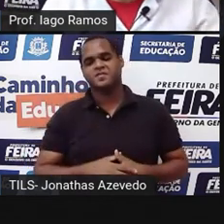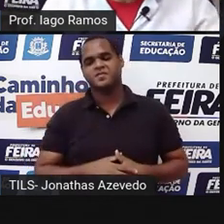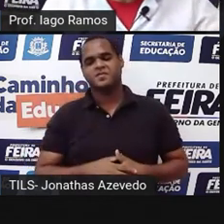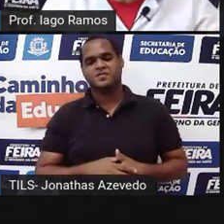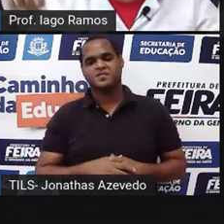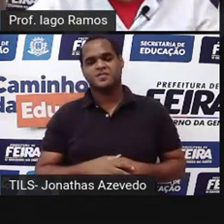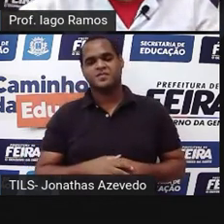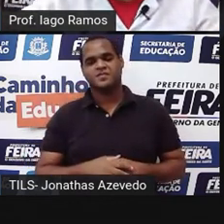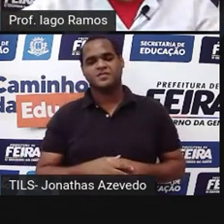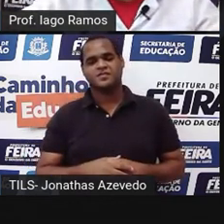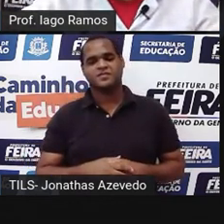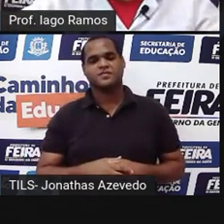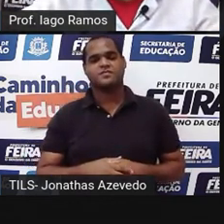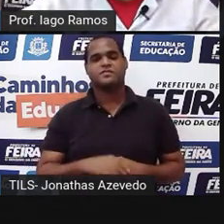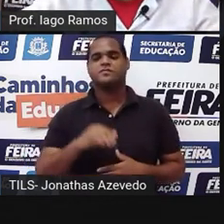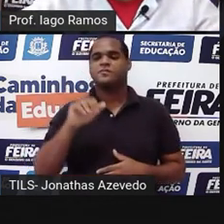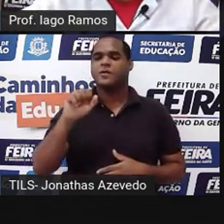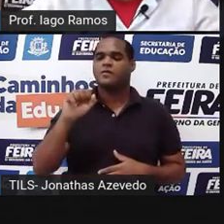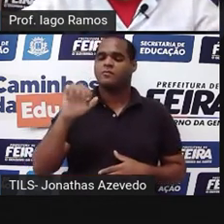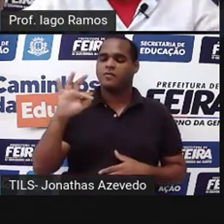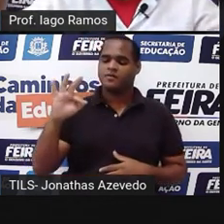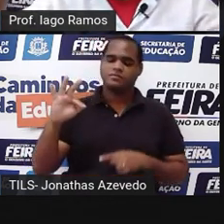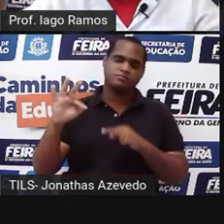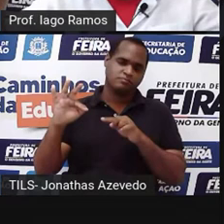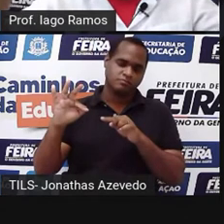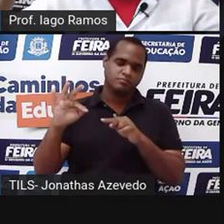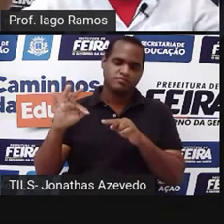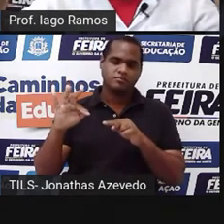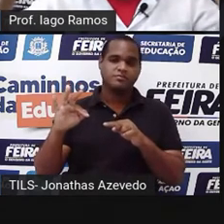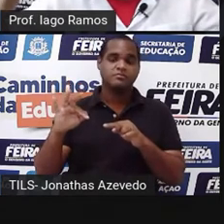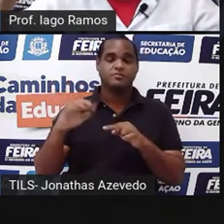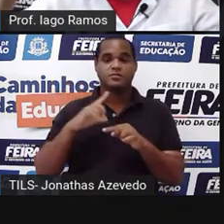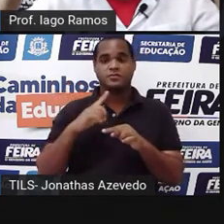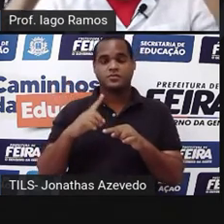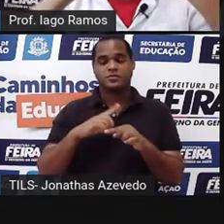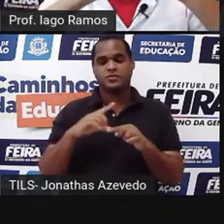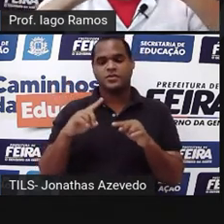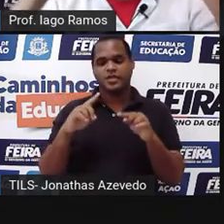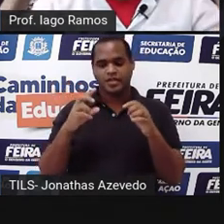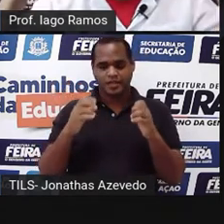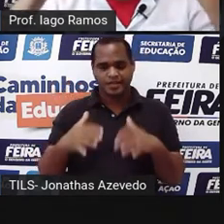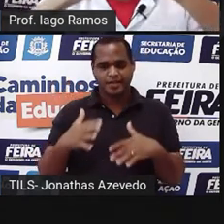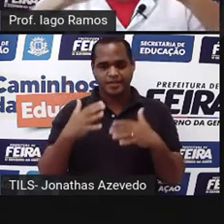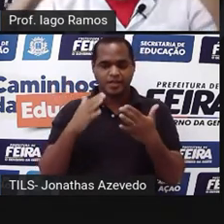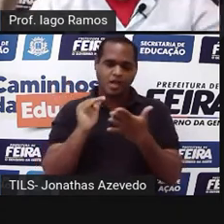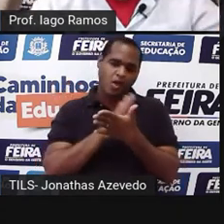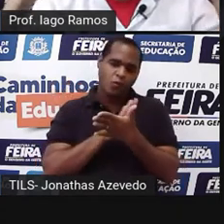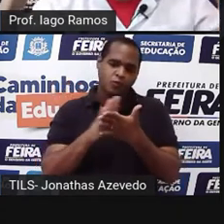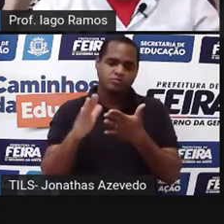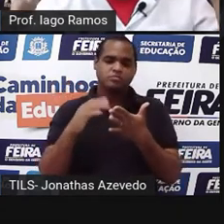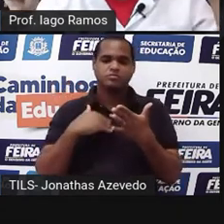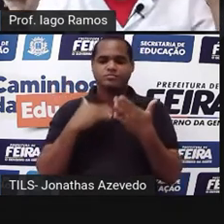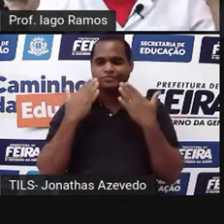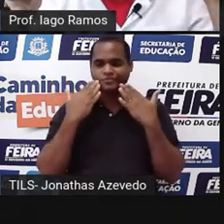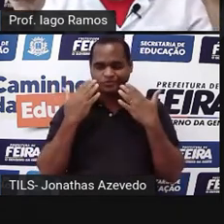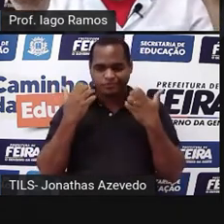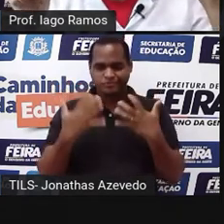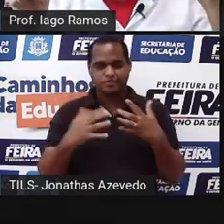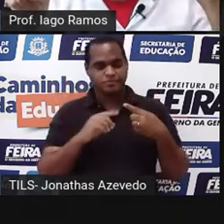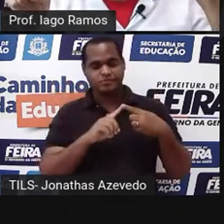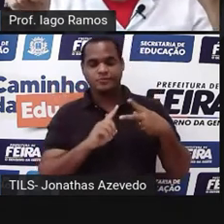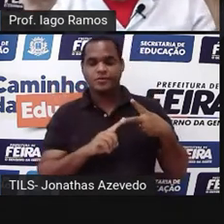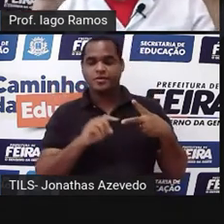O A e o F, ó. E veja que esses ângulos que são correspondentes têm a mesma medida.